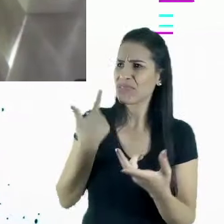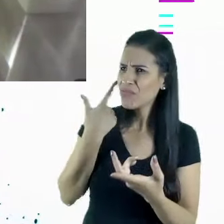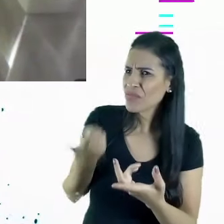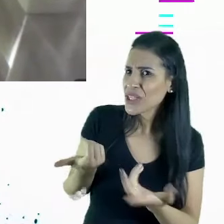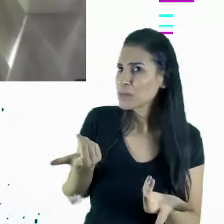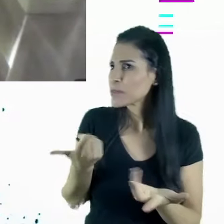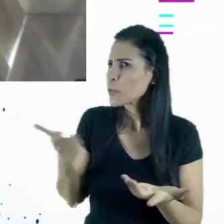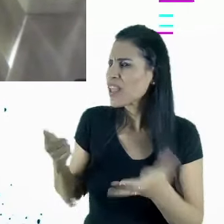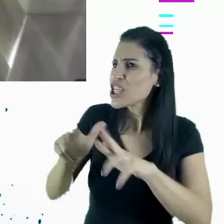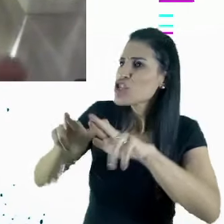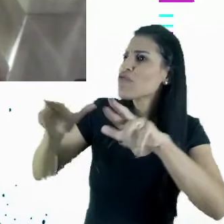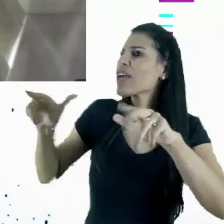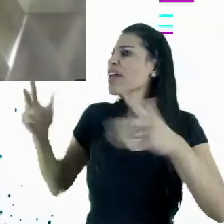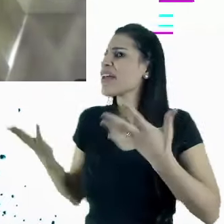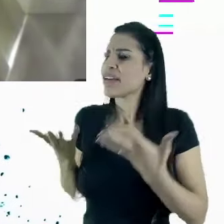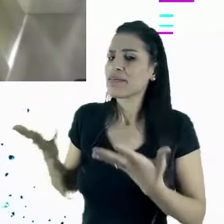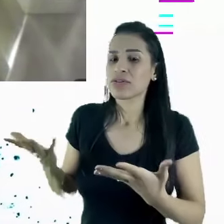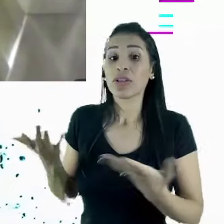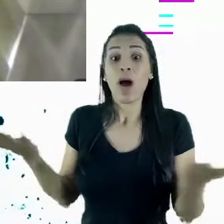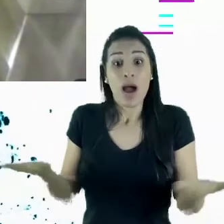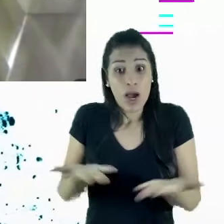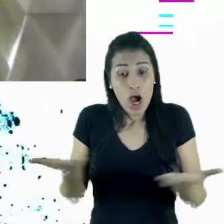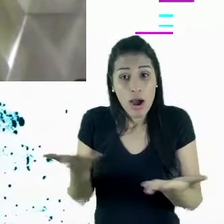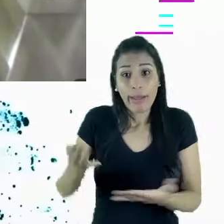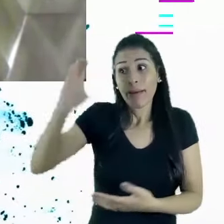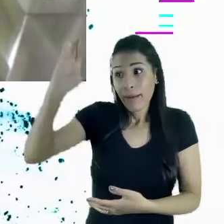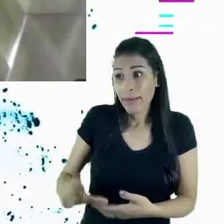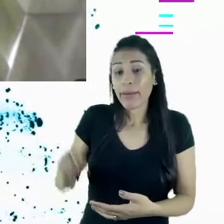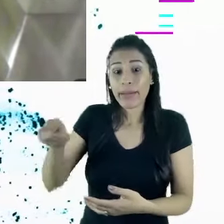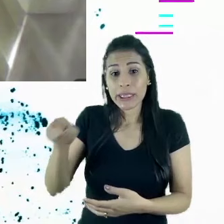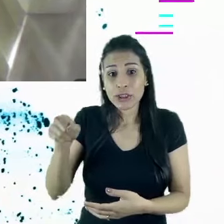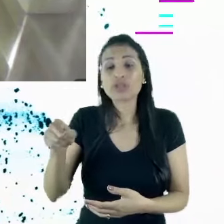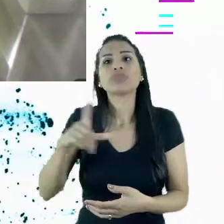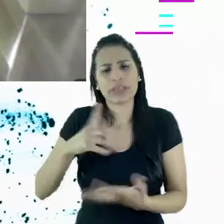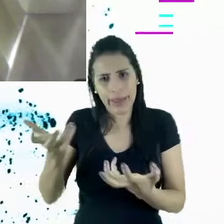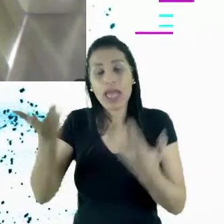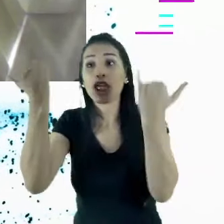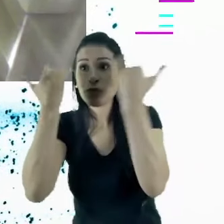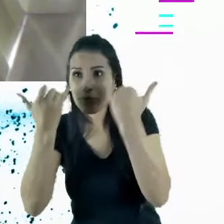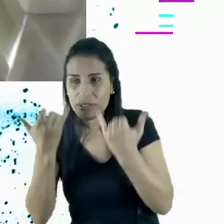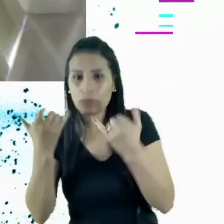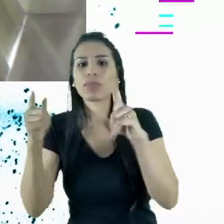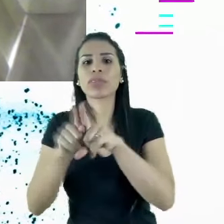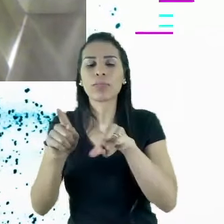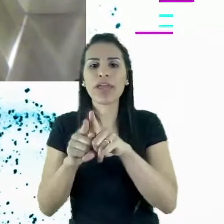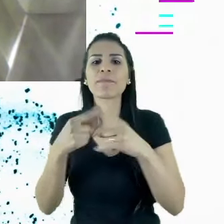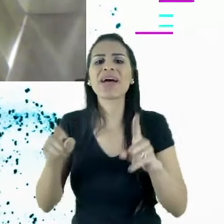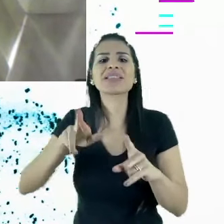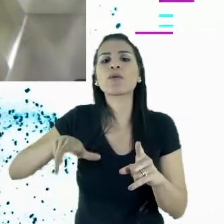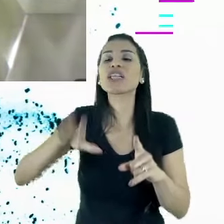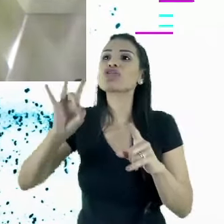cada vez mais o consumidor ávido e atento ao conteúdo, ele quer saber mais do que a foto, mais do que a